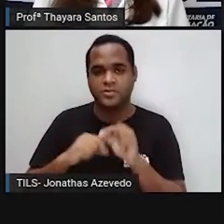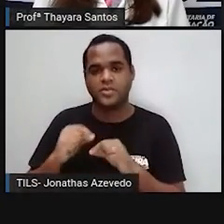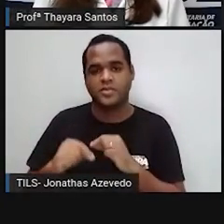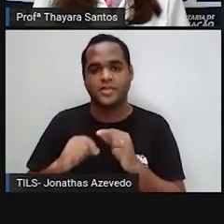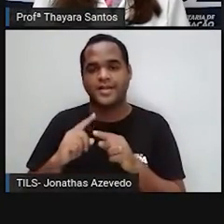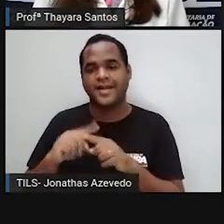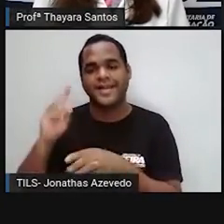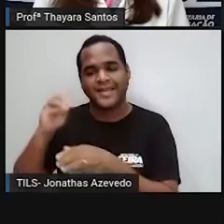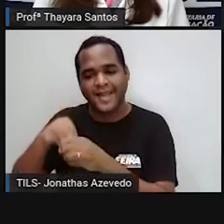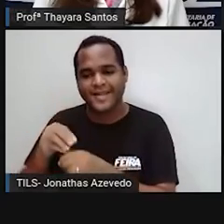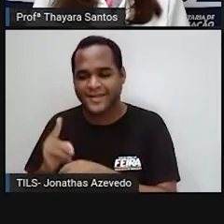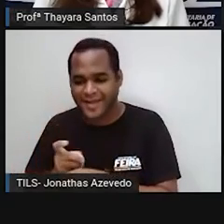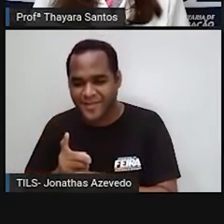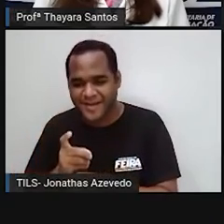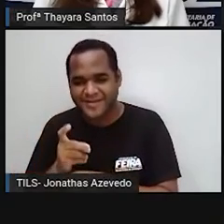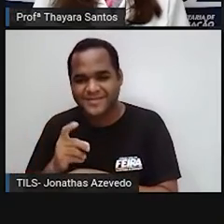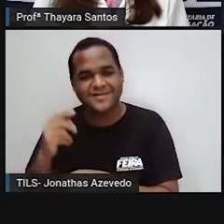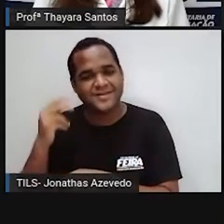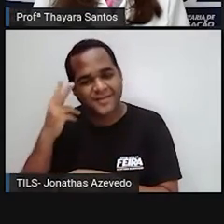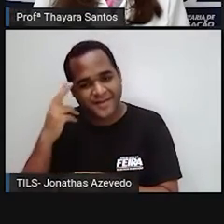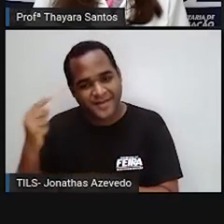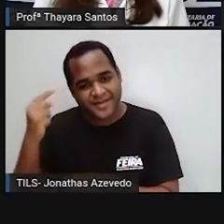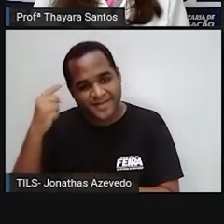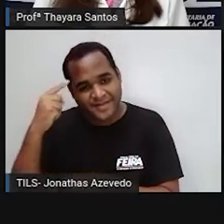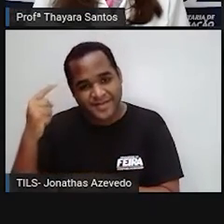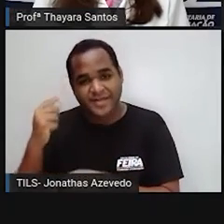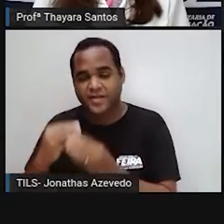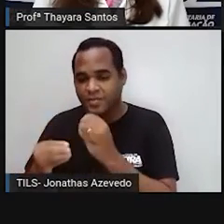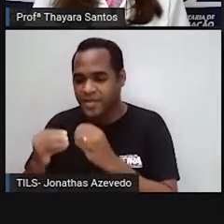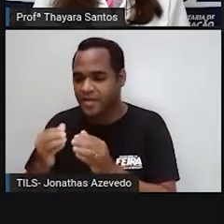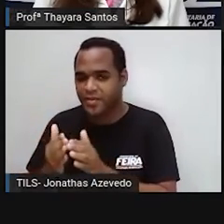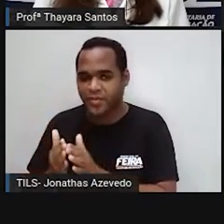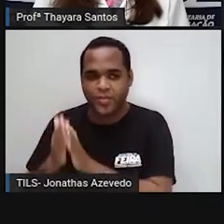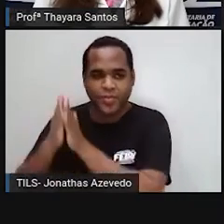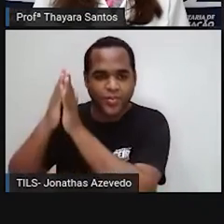de alimento para pinguim, para as baleias, ele se alimenta